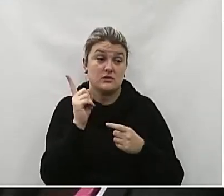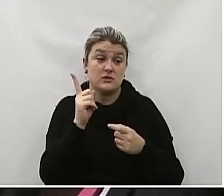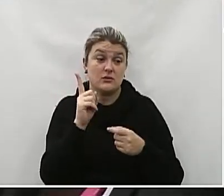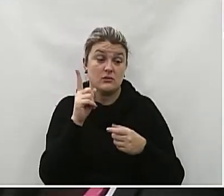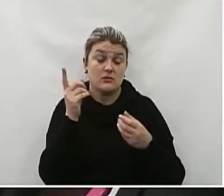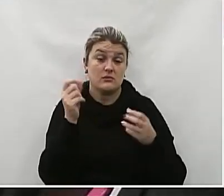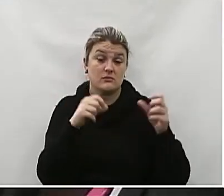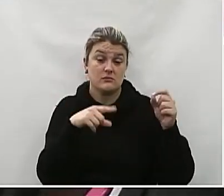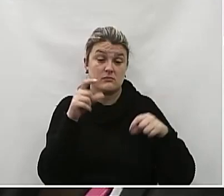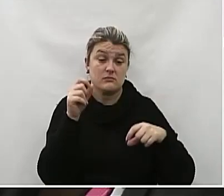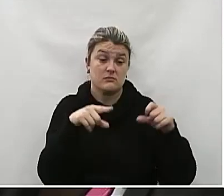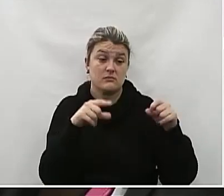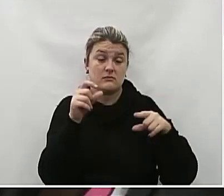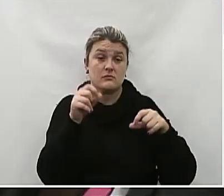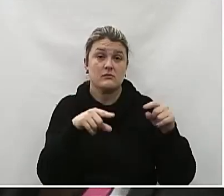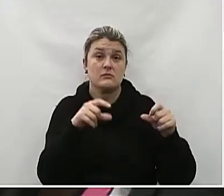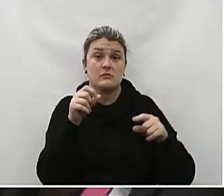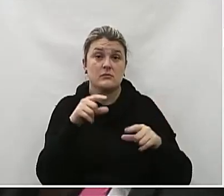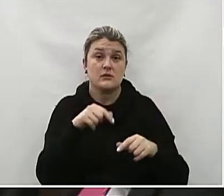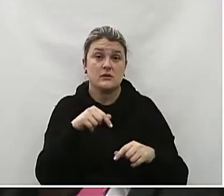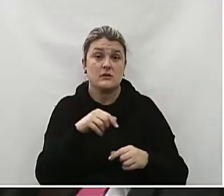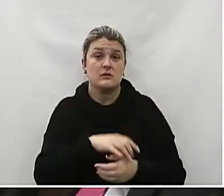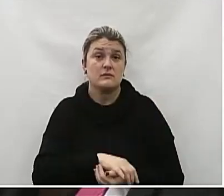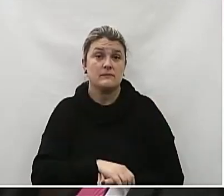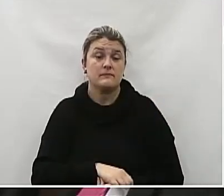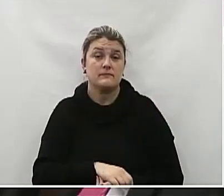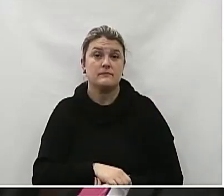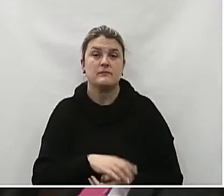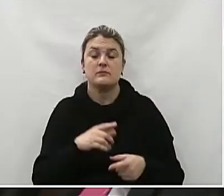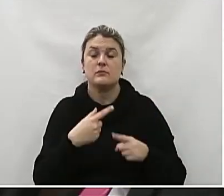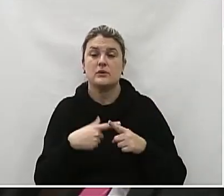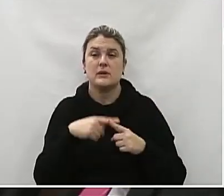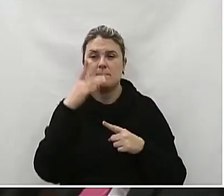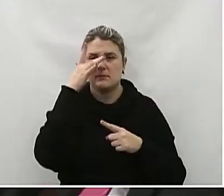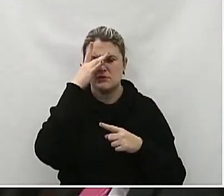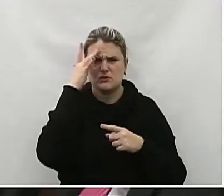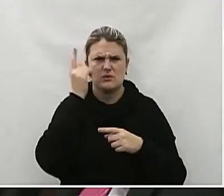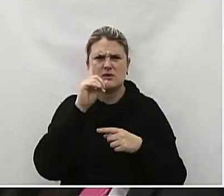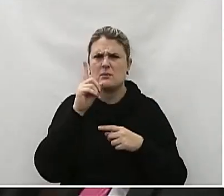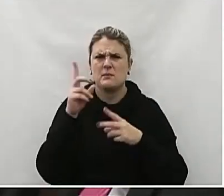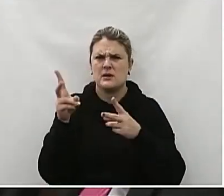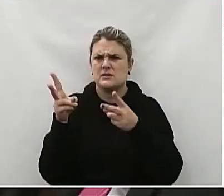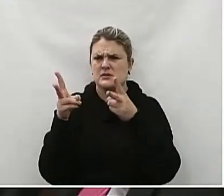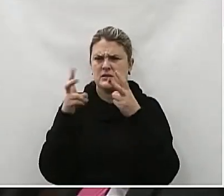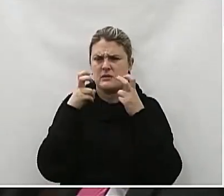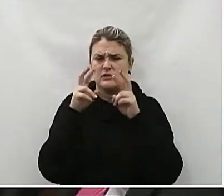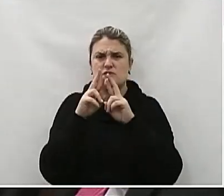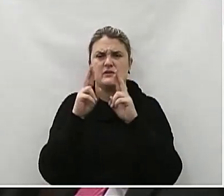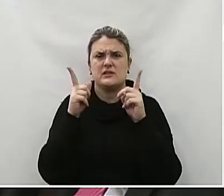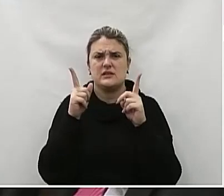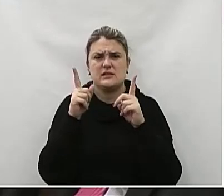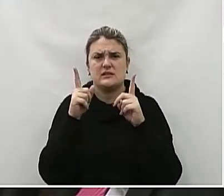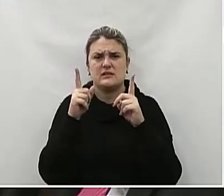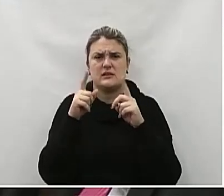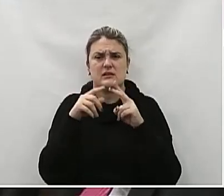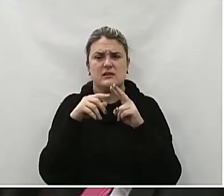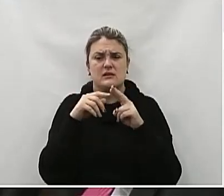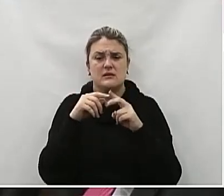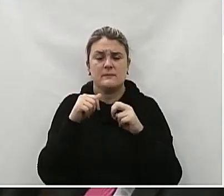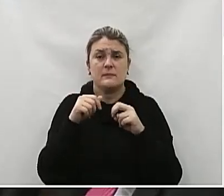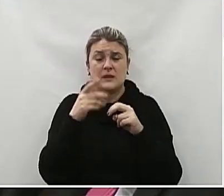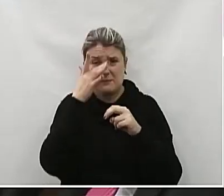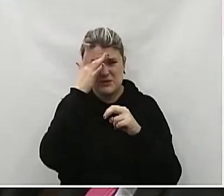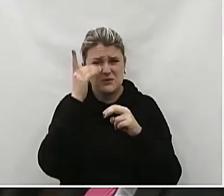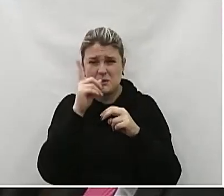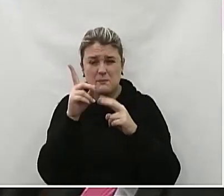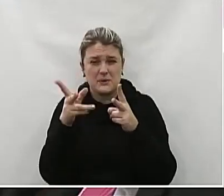Com maior Poder aquisitivo Não vê Diferenças raciais Não vê Diferença social Então o papel Do advogado